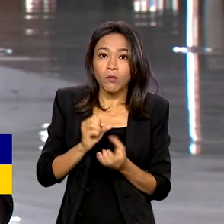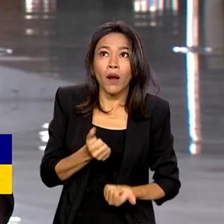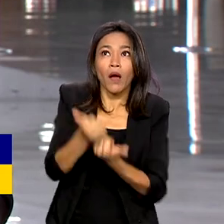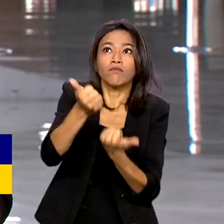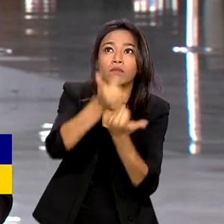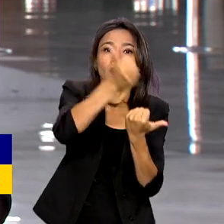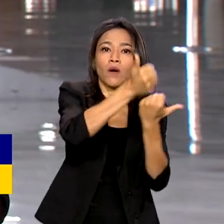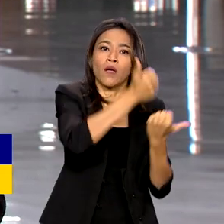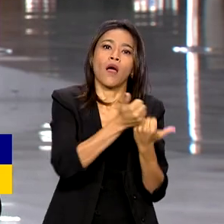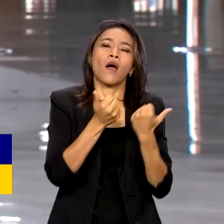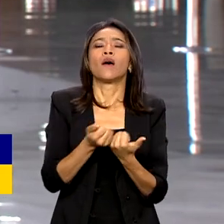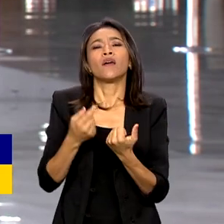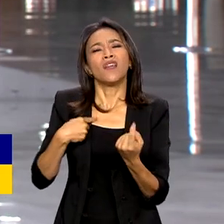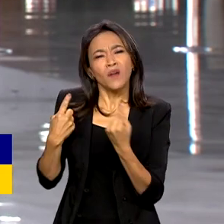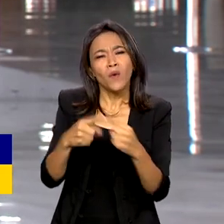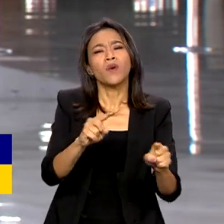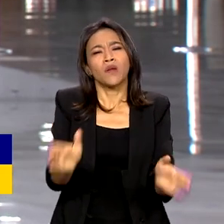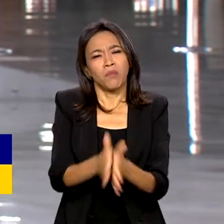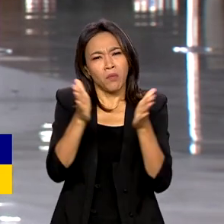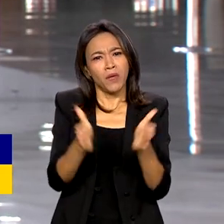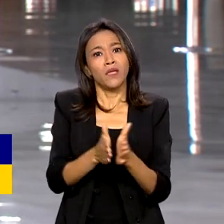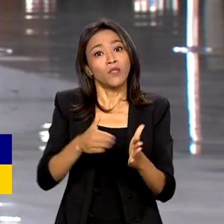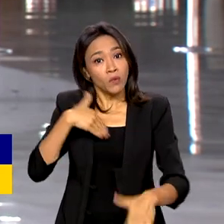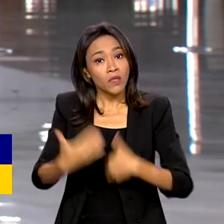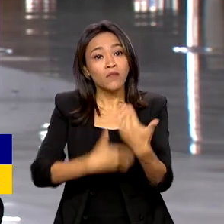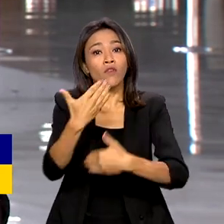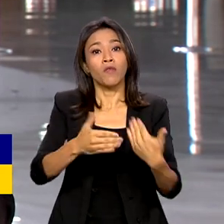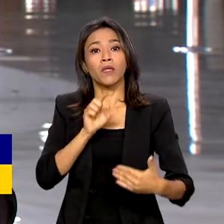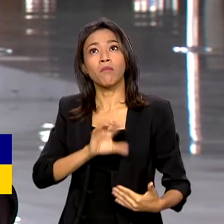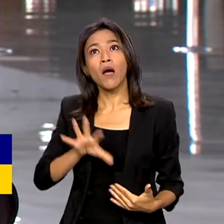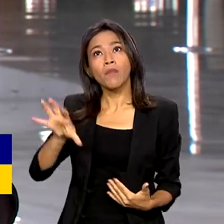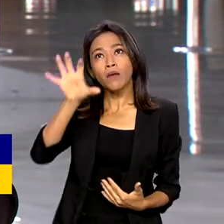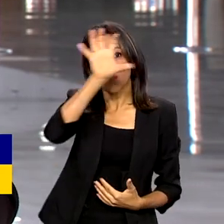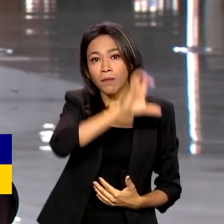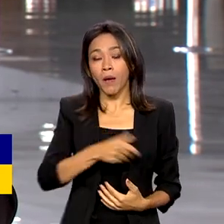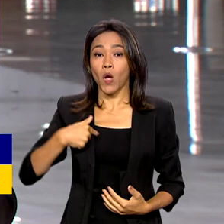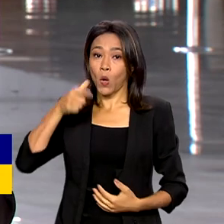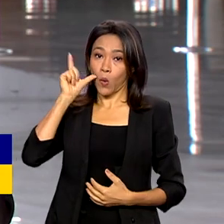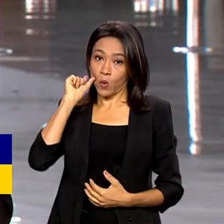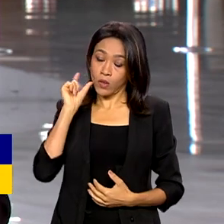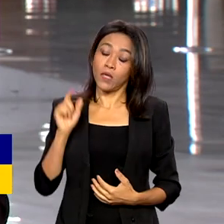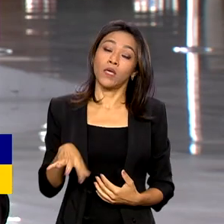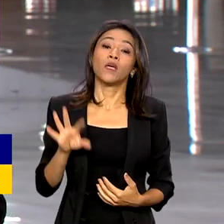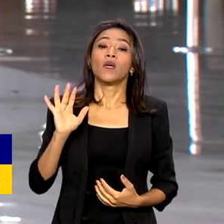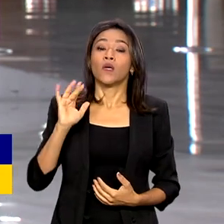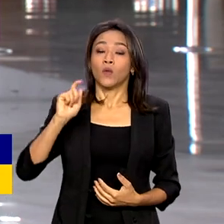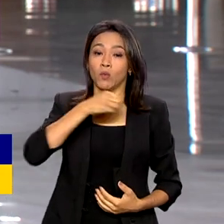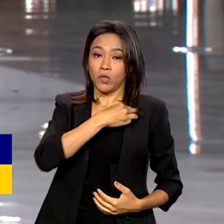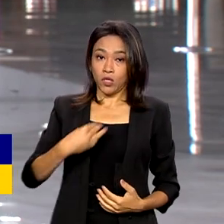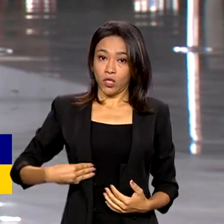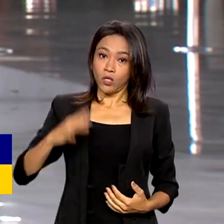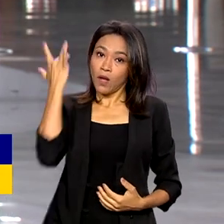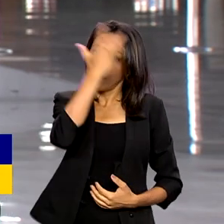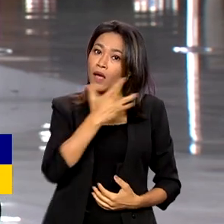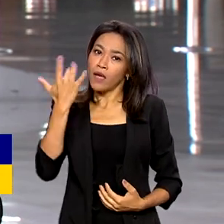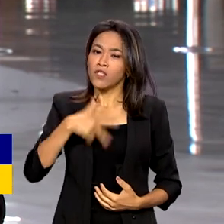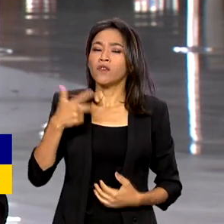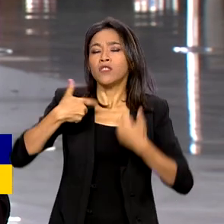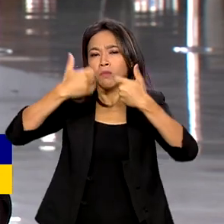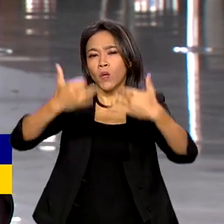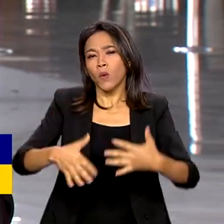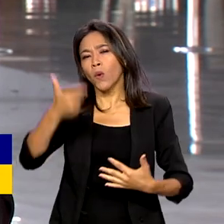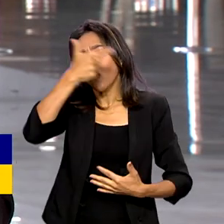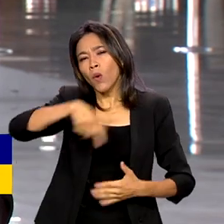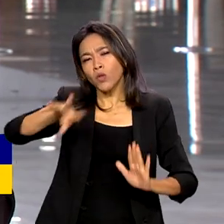também para o desenvolvimento regional, E ontem o ministro da Fazenda, Fernando Haddad, falou sobre outros projetos em tramitação no